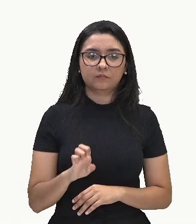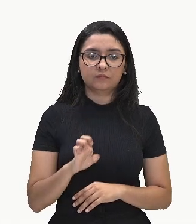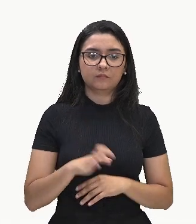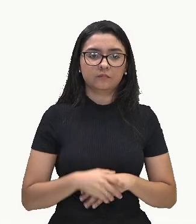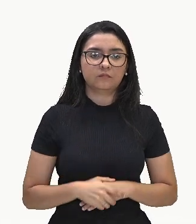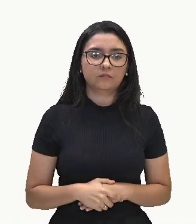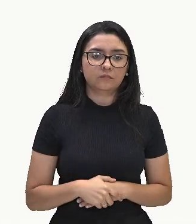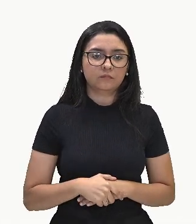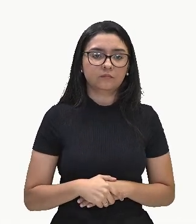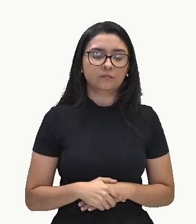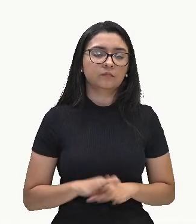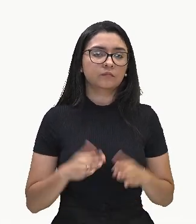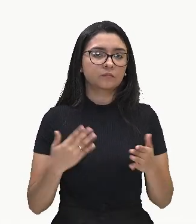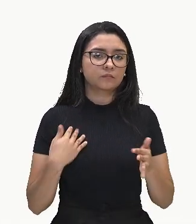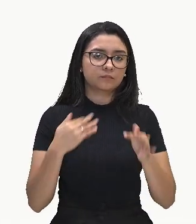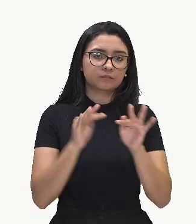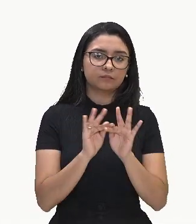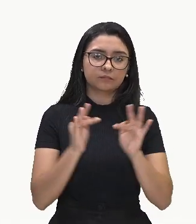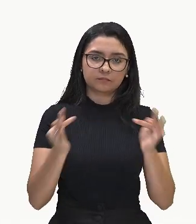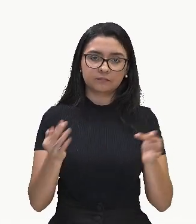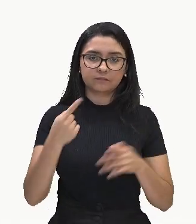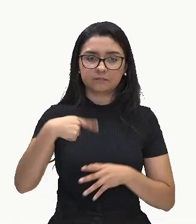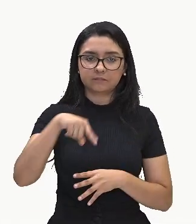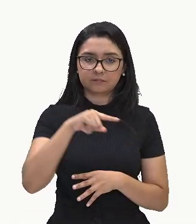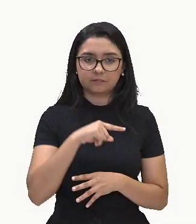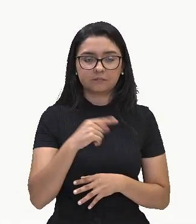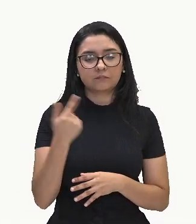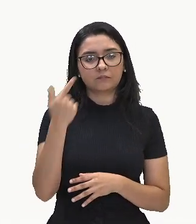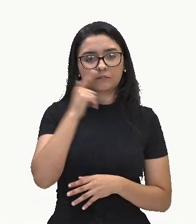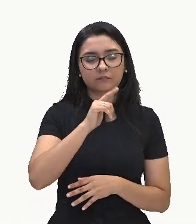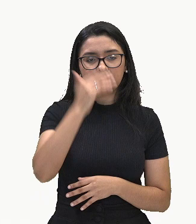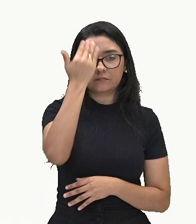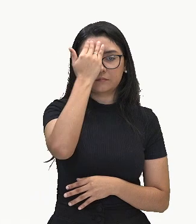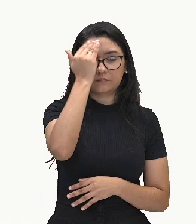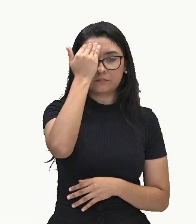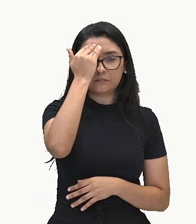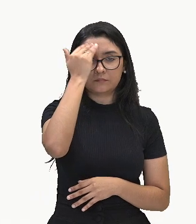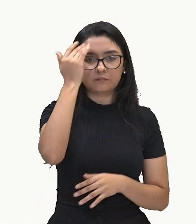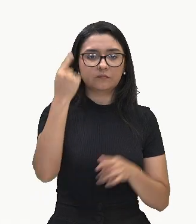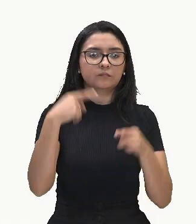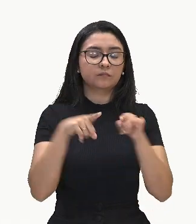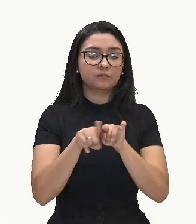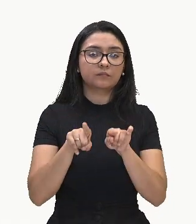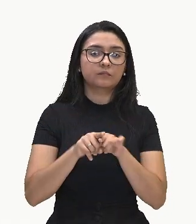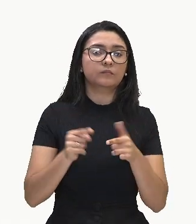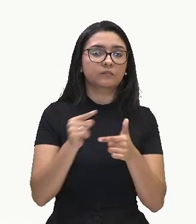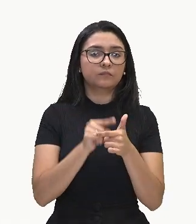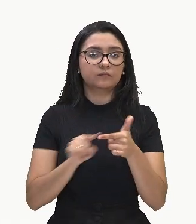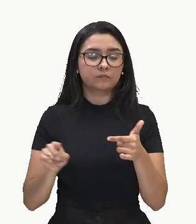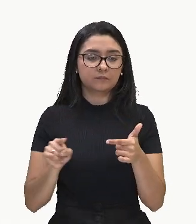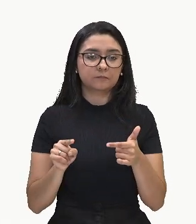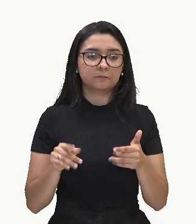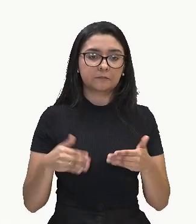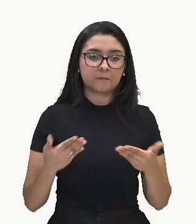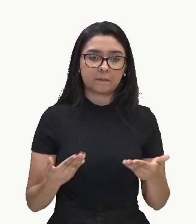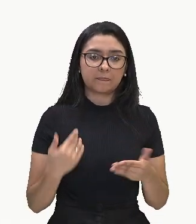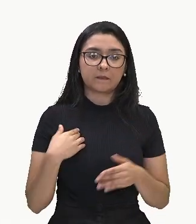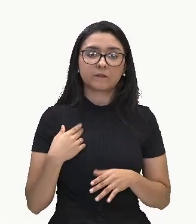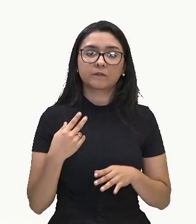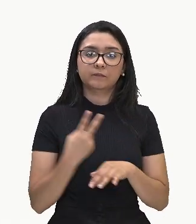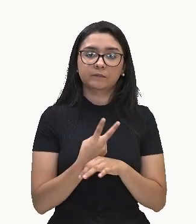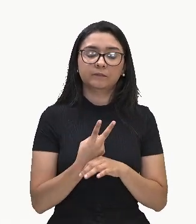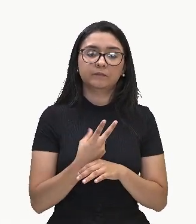que eu acho que vai ser bem mais simples até para vocês efetuarem a divisão. Vamos procurar aqui o resto,